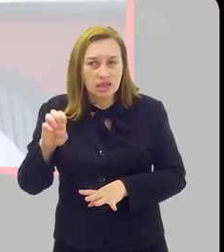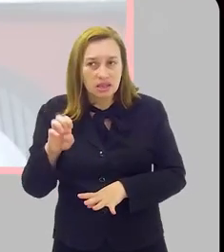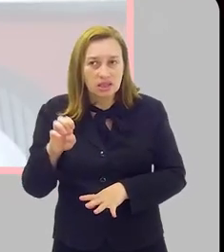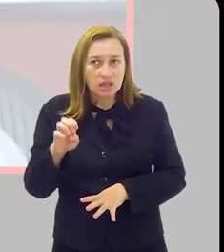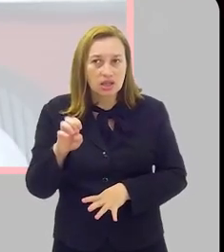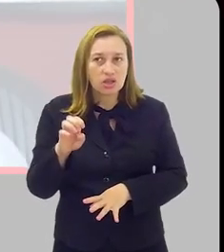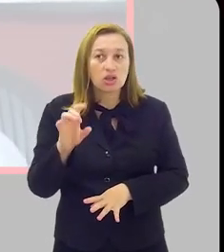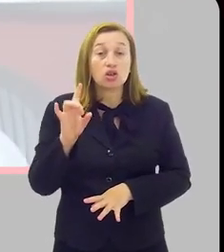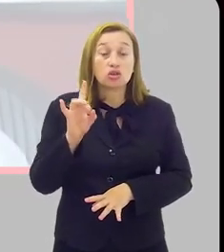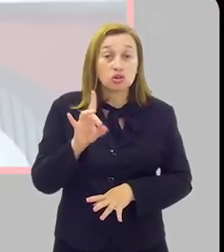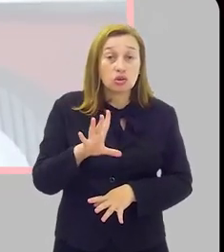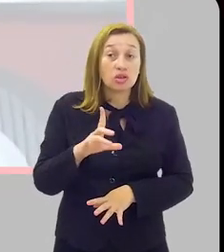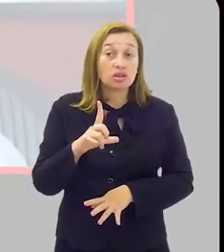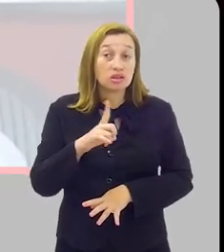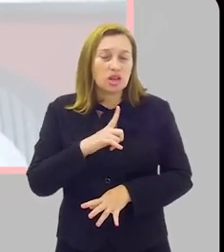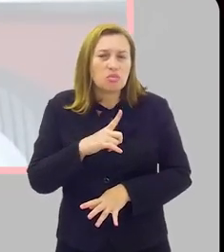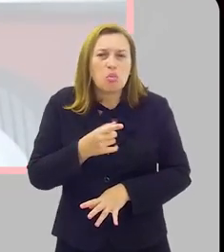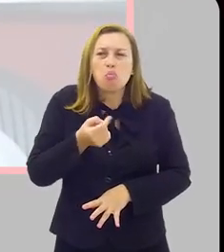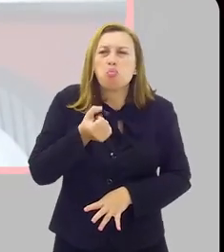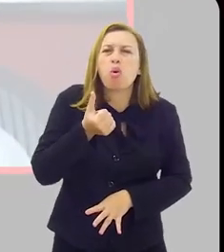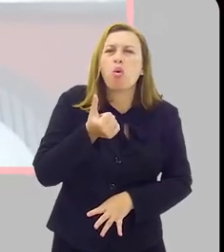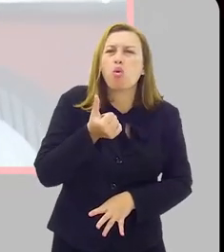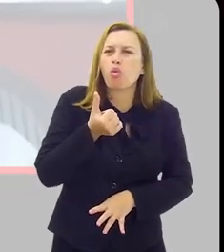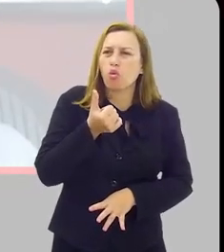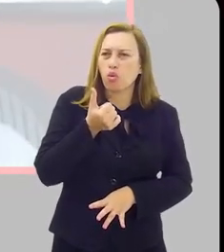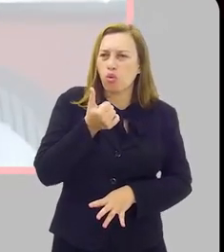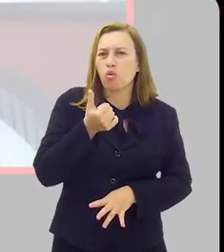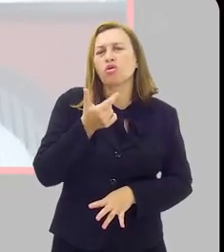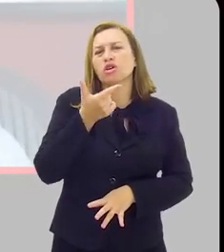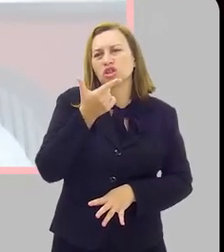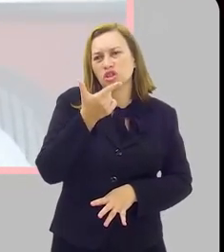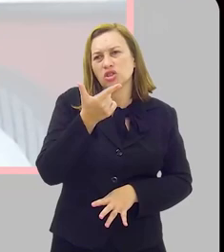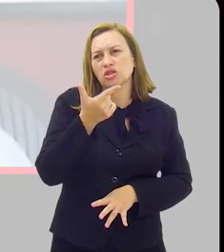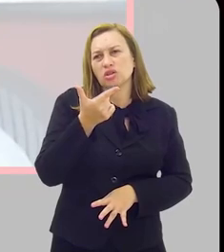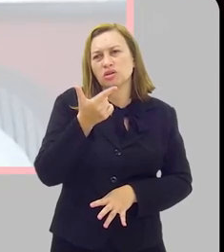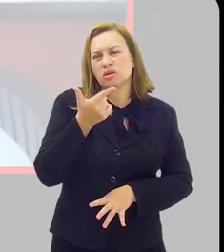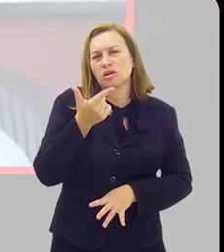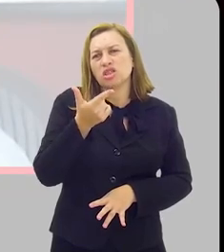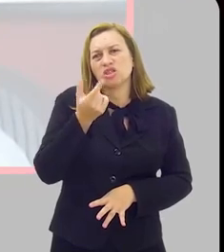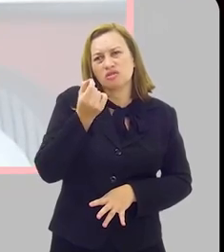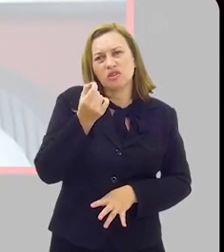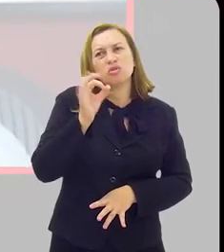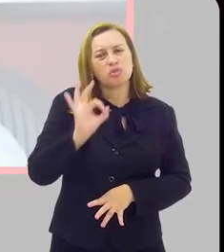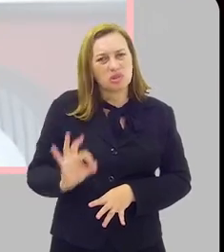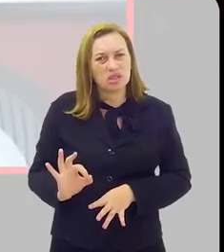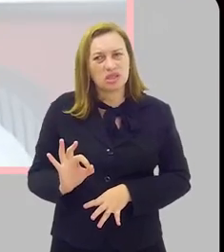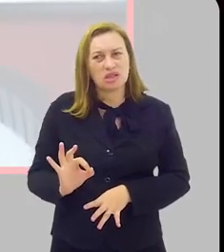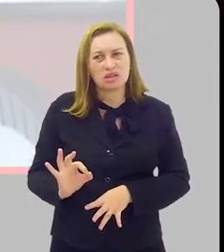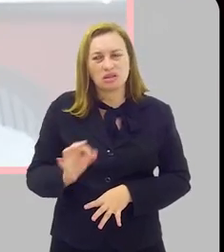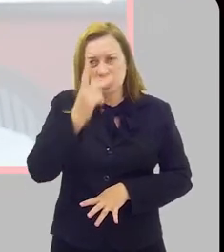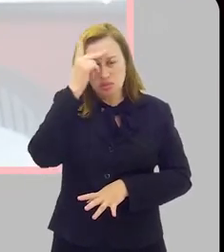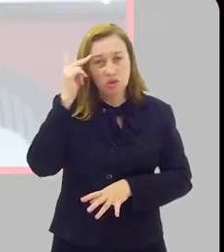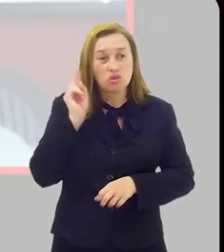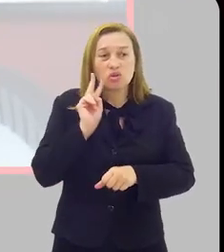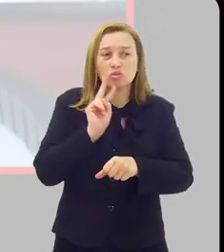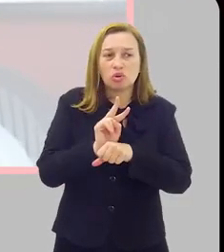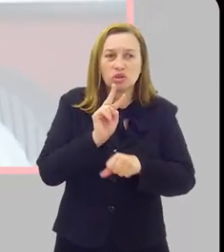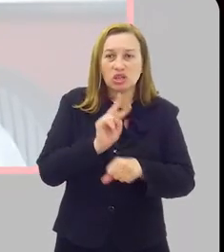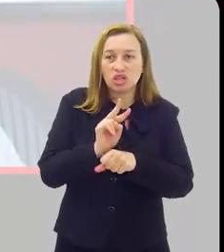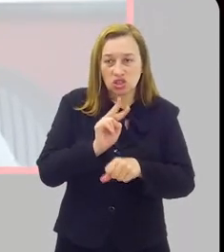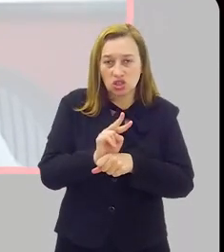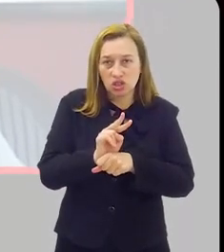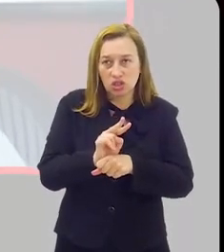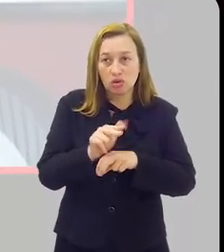Vicente, é que nós só temos, até o momento, um pouquinho mais de 20% das pessoas que estão protegidas pela